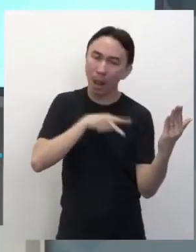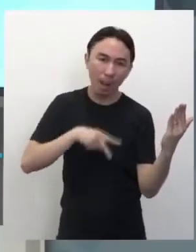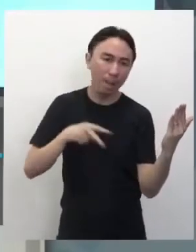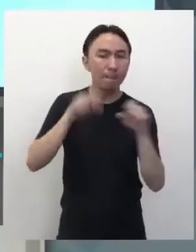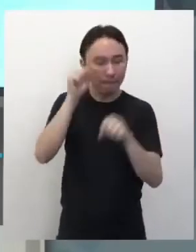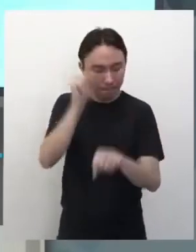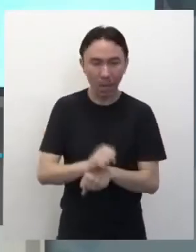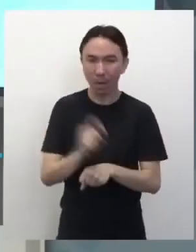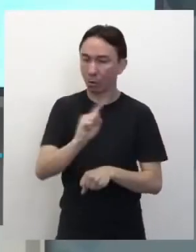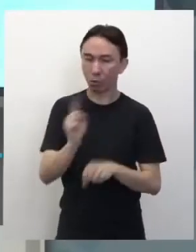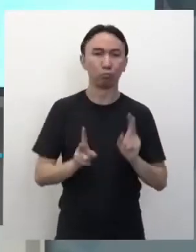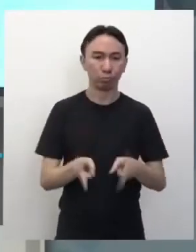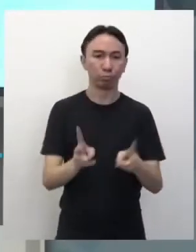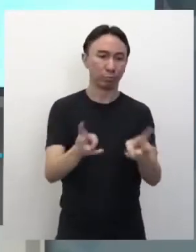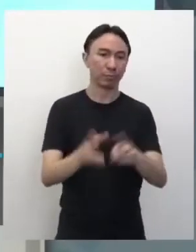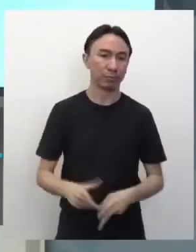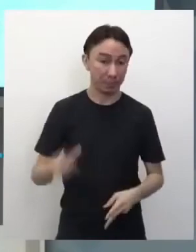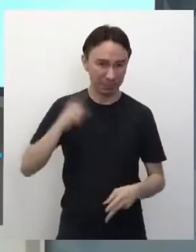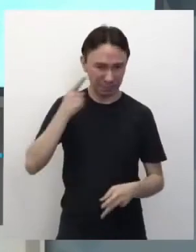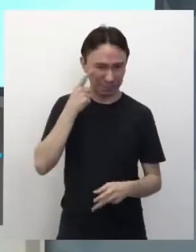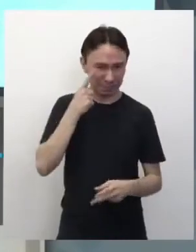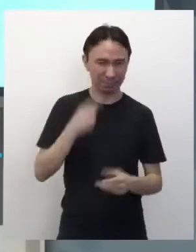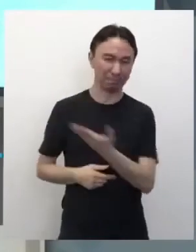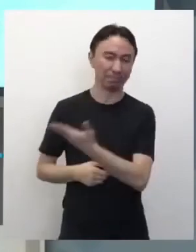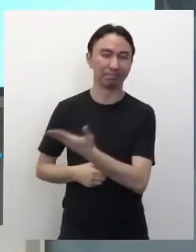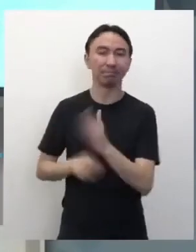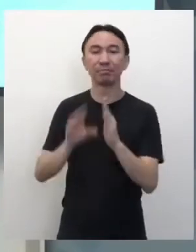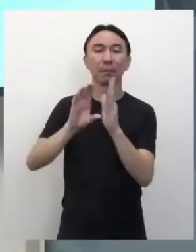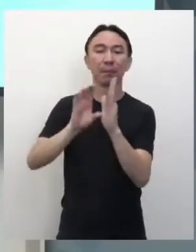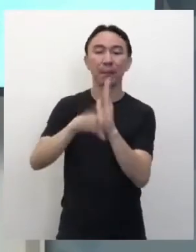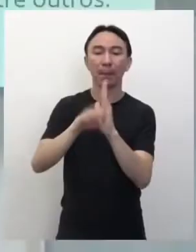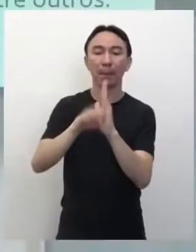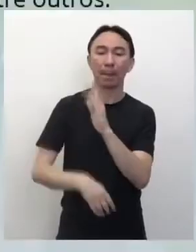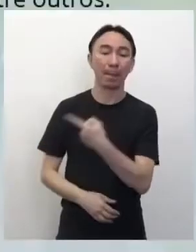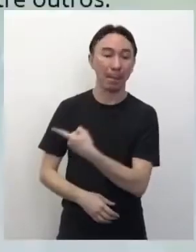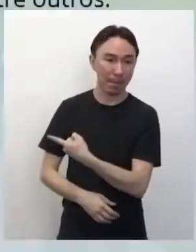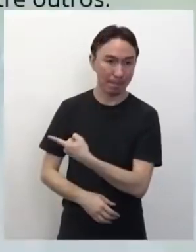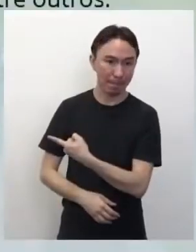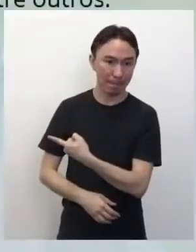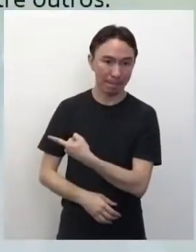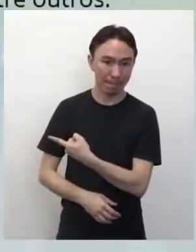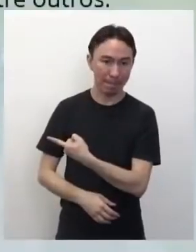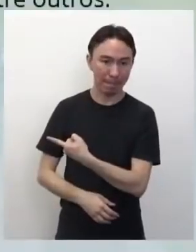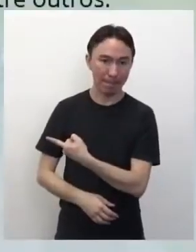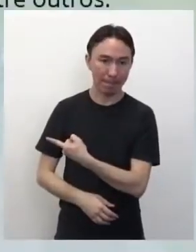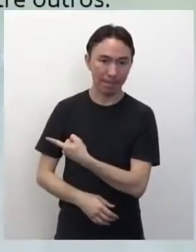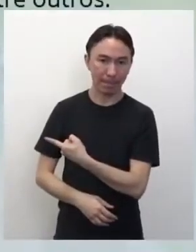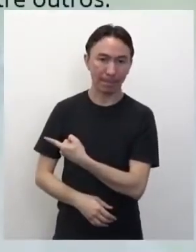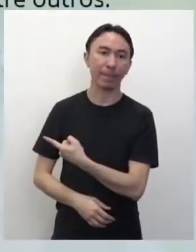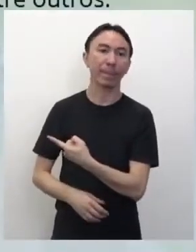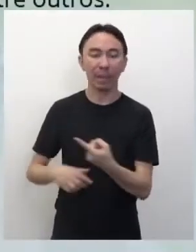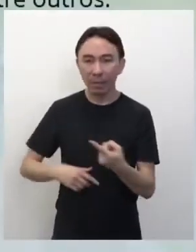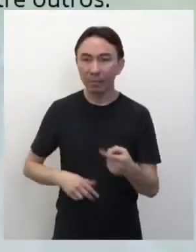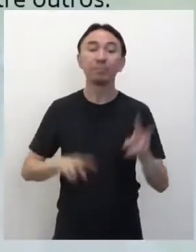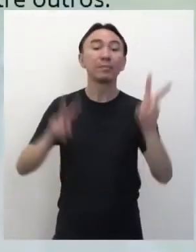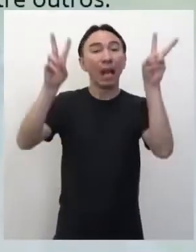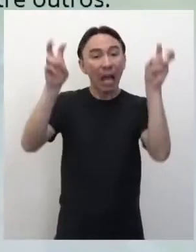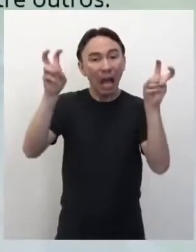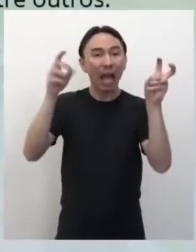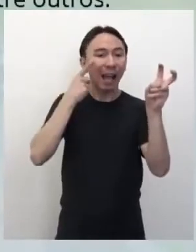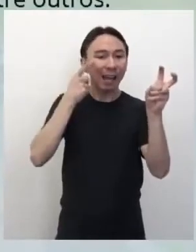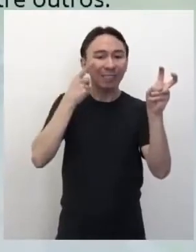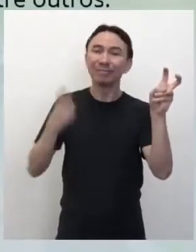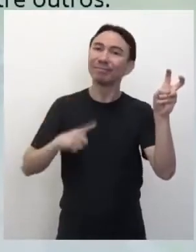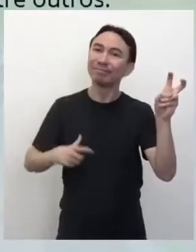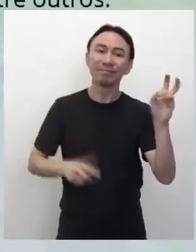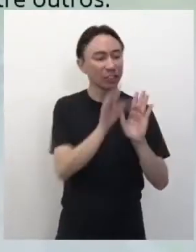Então tem aí mais completinho que eu coloquei para vocês. As manchetes são os títulos dos textos jornalísticos, notícia, reportagem, entrevista.